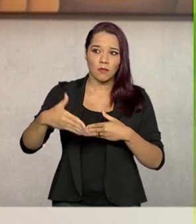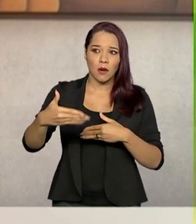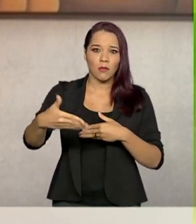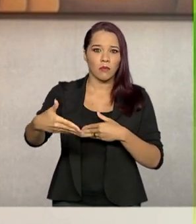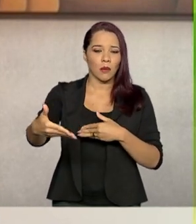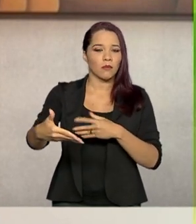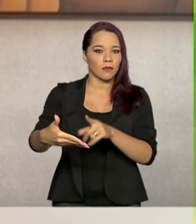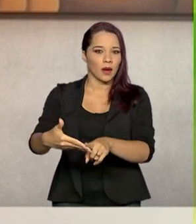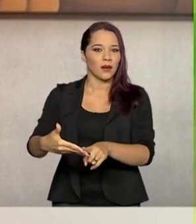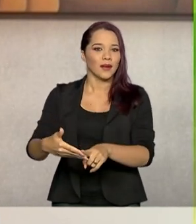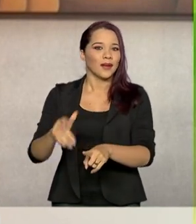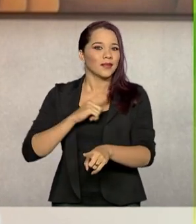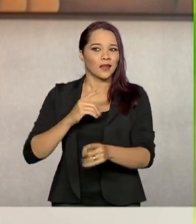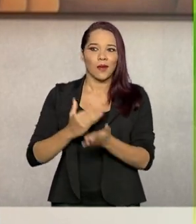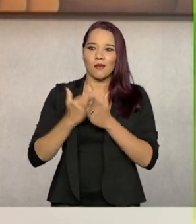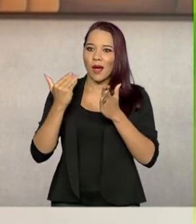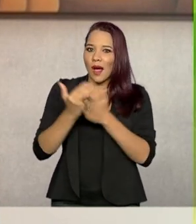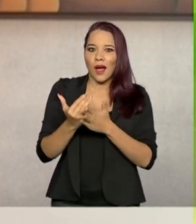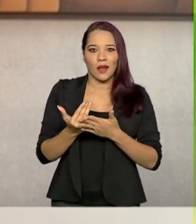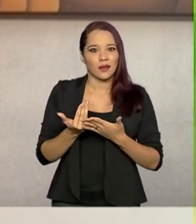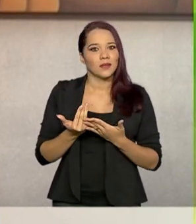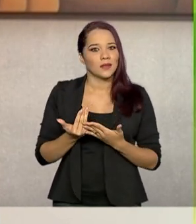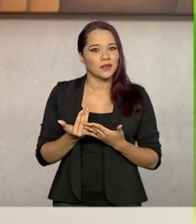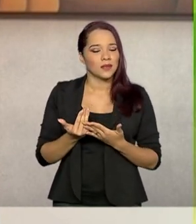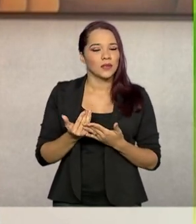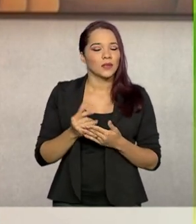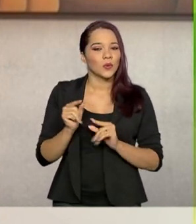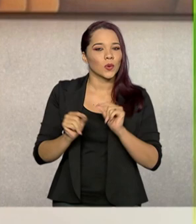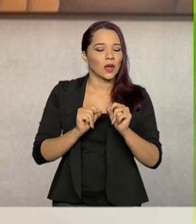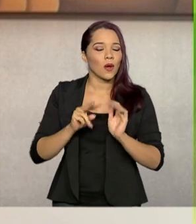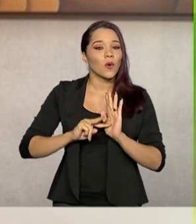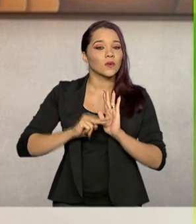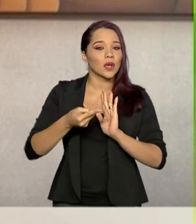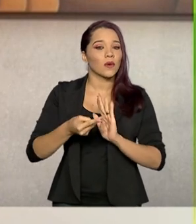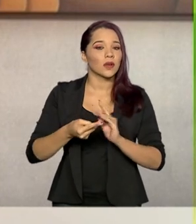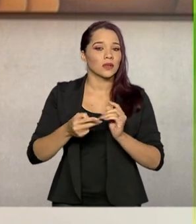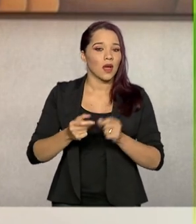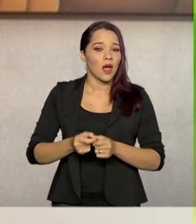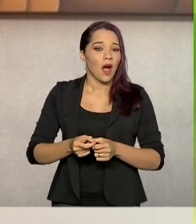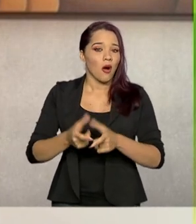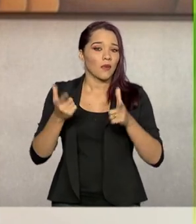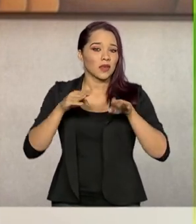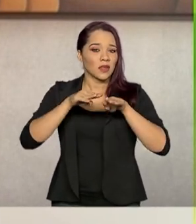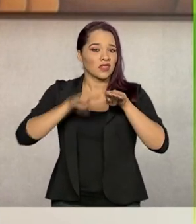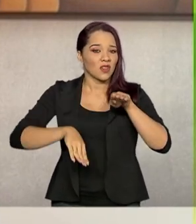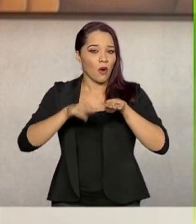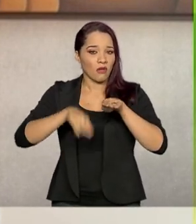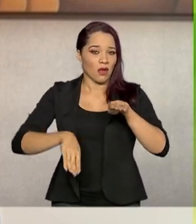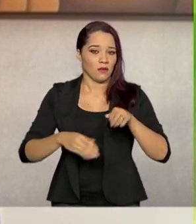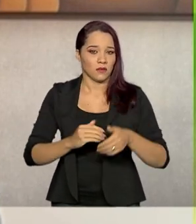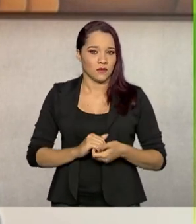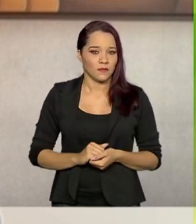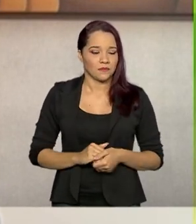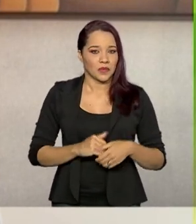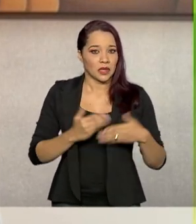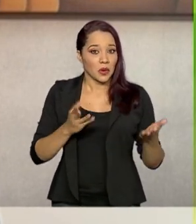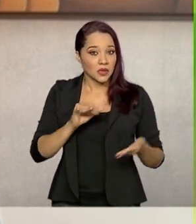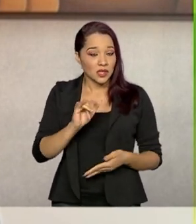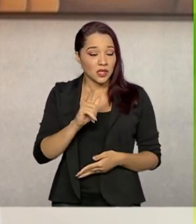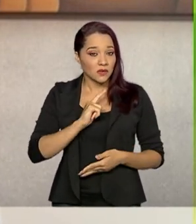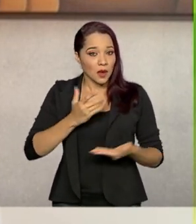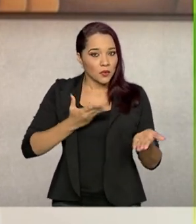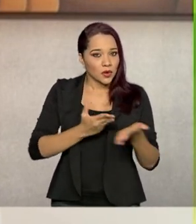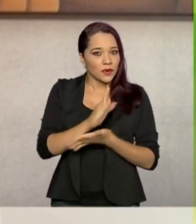estigma, aumentam o estereótipo e tem, por consequência, o aumento da desigualdade. Então, se a gente tiver a